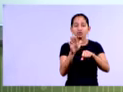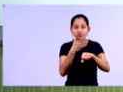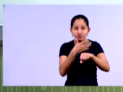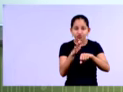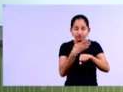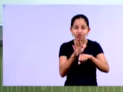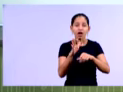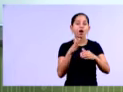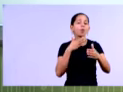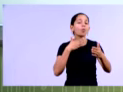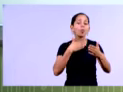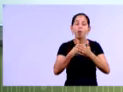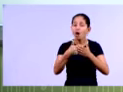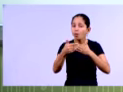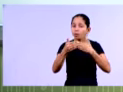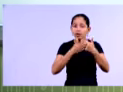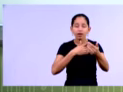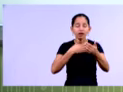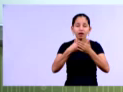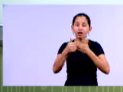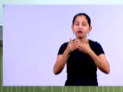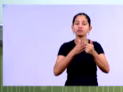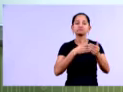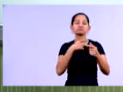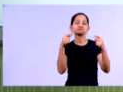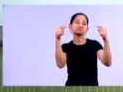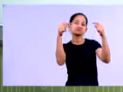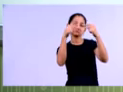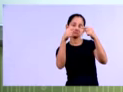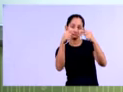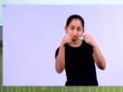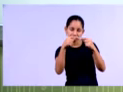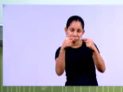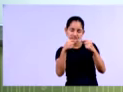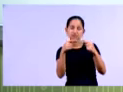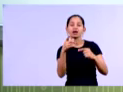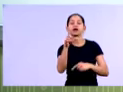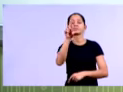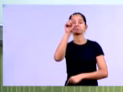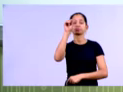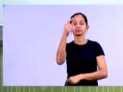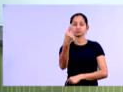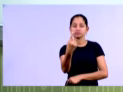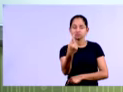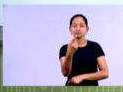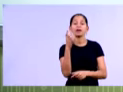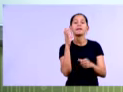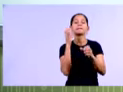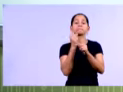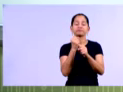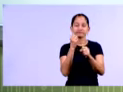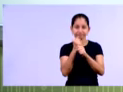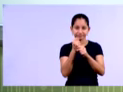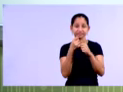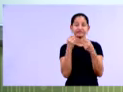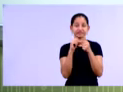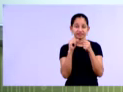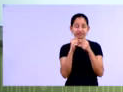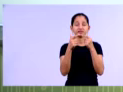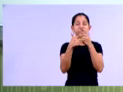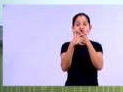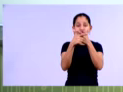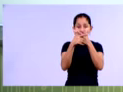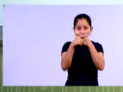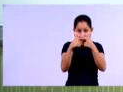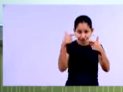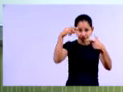Nós vamos pegar qualquer conta da DRE e dividir pelo total da receita líquida e multiplicar por 100. Então, com essa operação matemática,